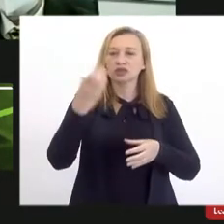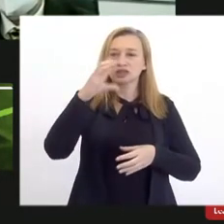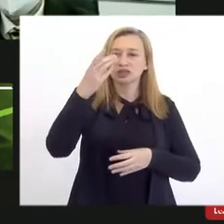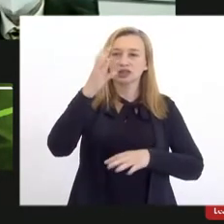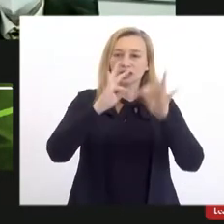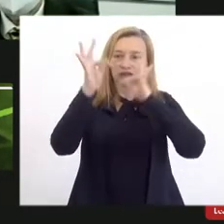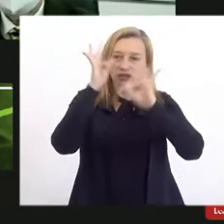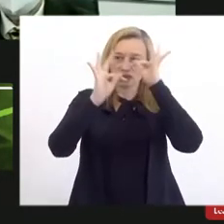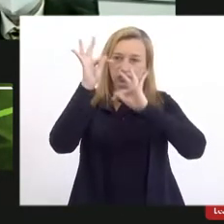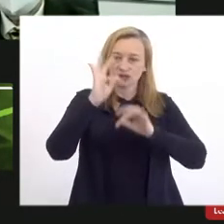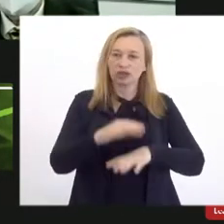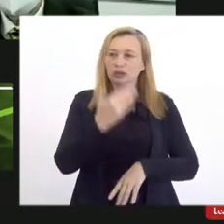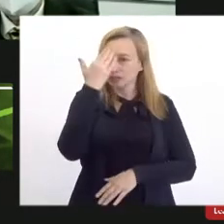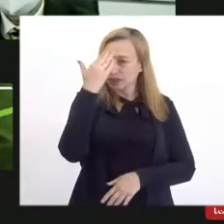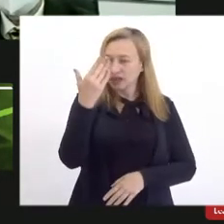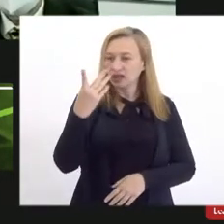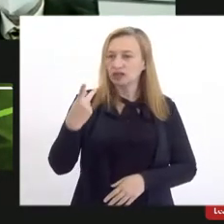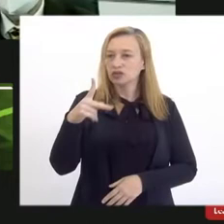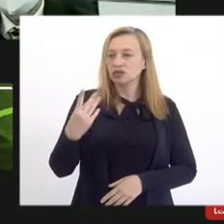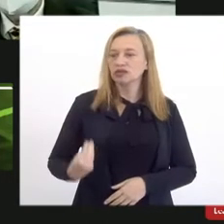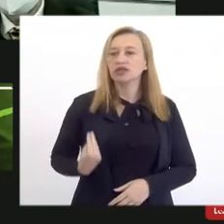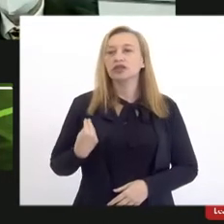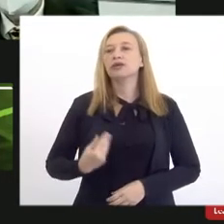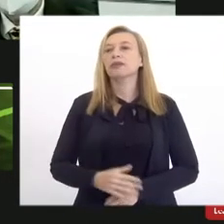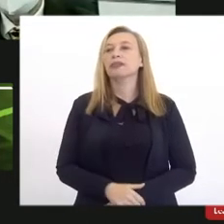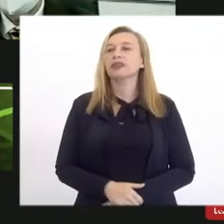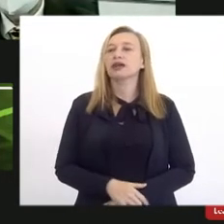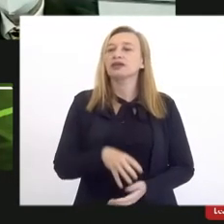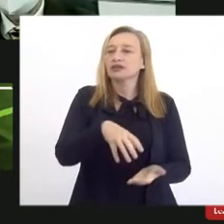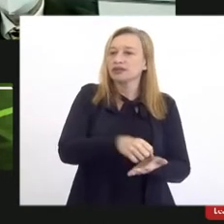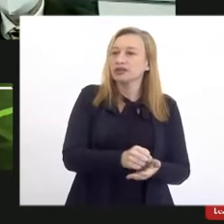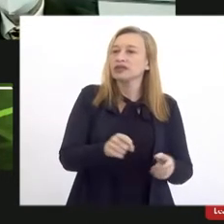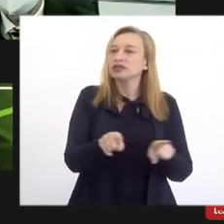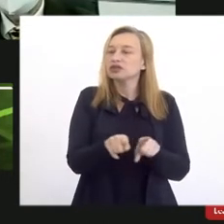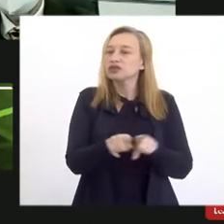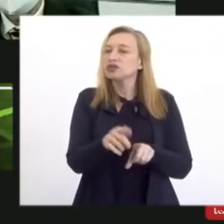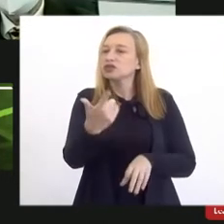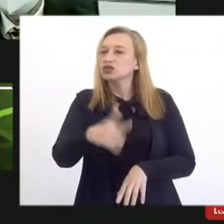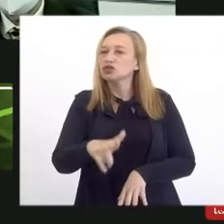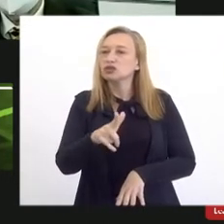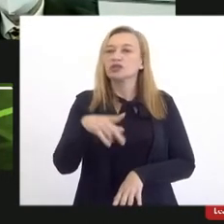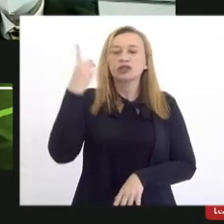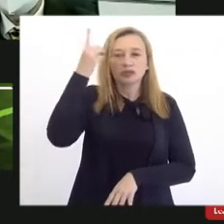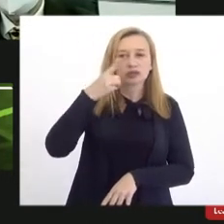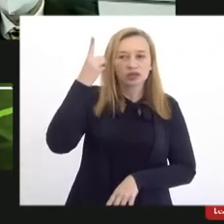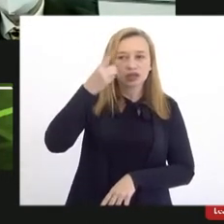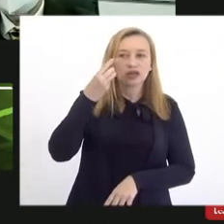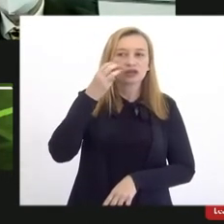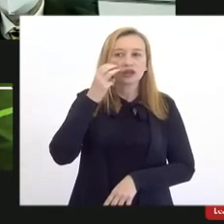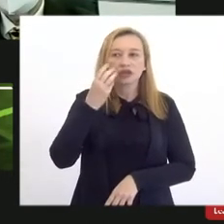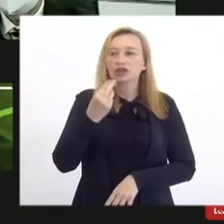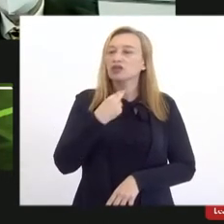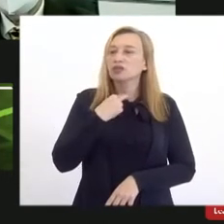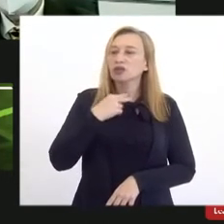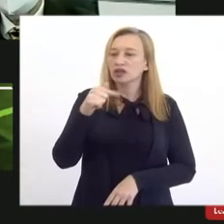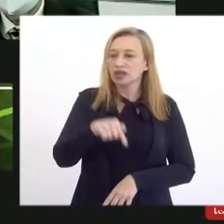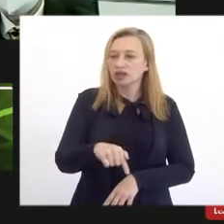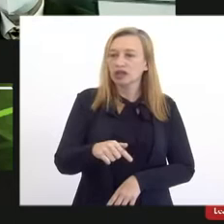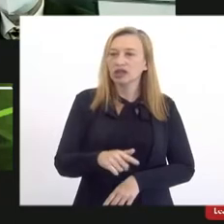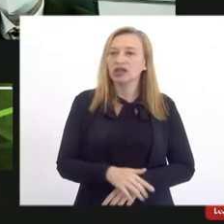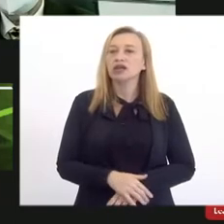Tecnologia. Obrigado pela presença. Registrando aí mais uma vez a impossibilidade do deputado Valdeque Carneiro de estar conosco aqui.